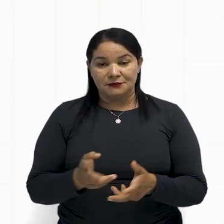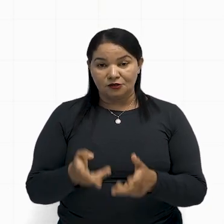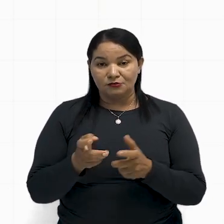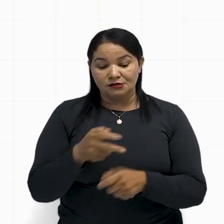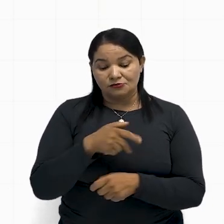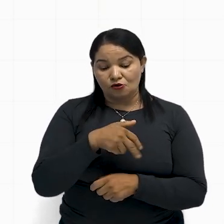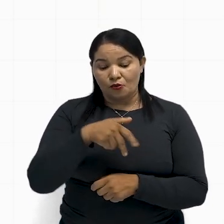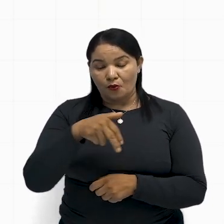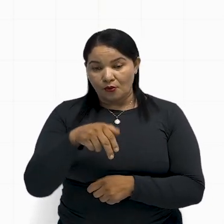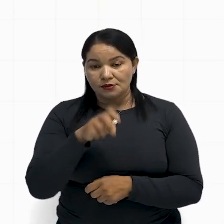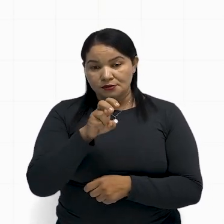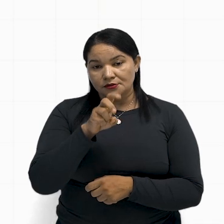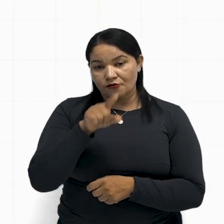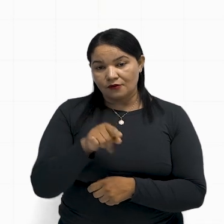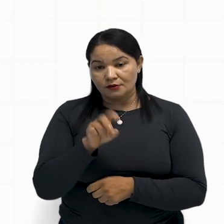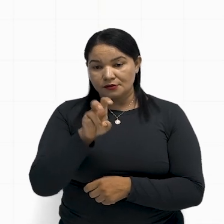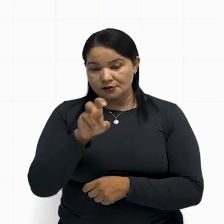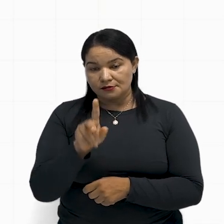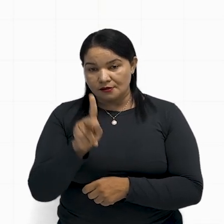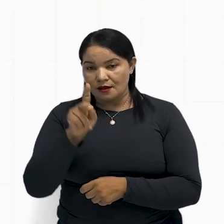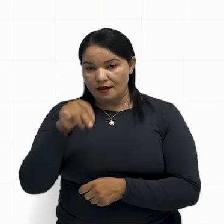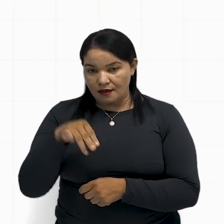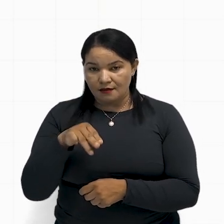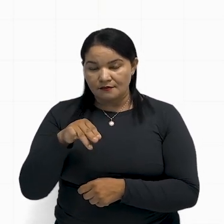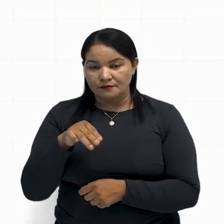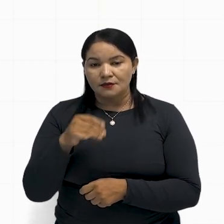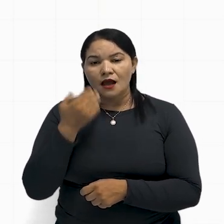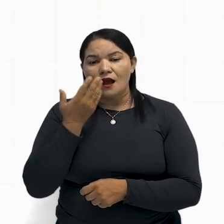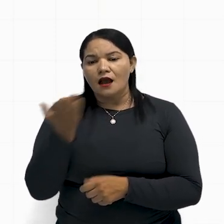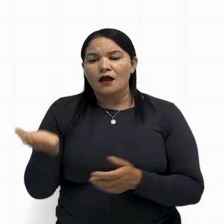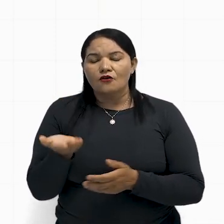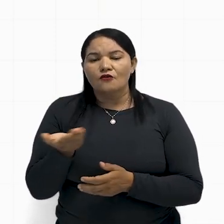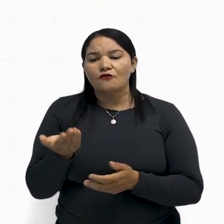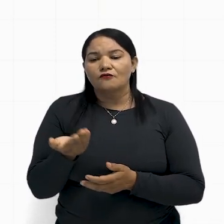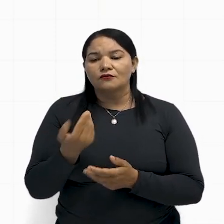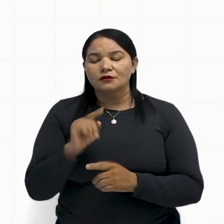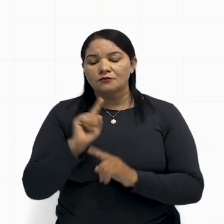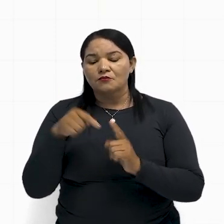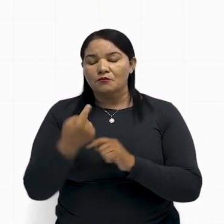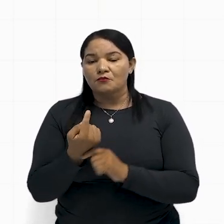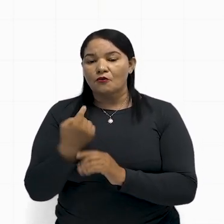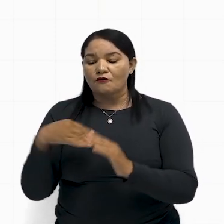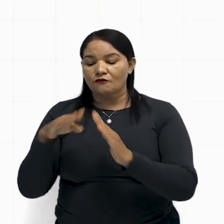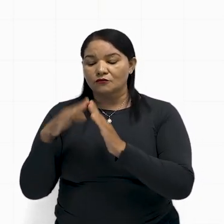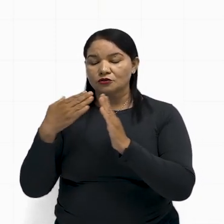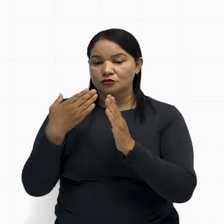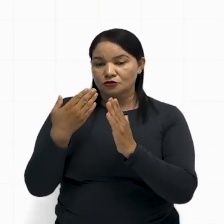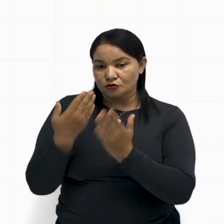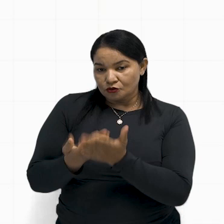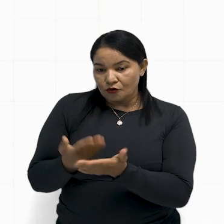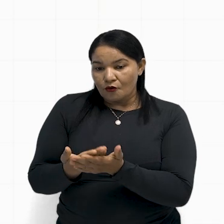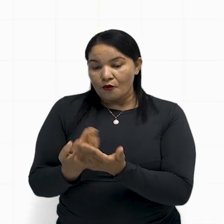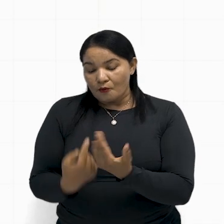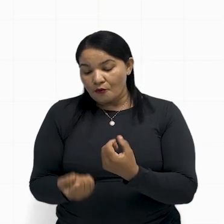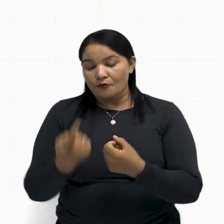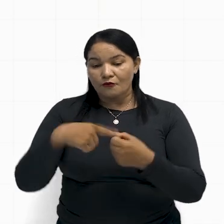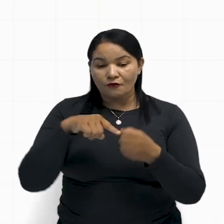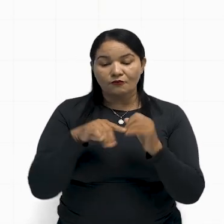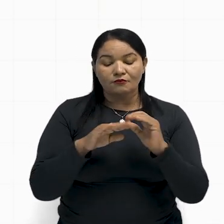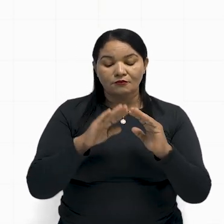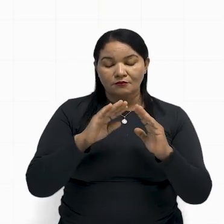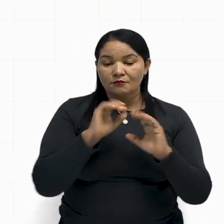Aí, depois da escola, ele vai pra fábrica, tá? Da escola pra